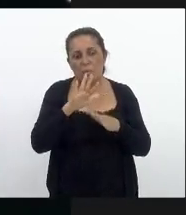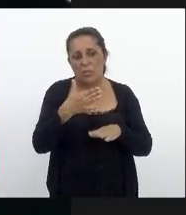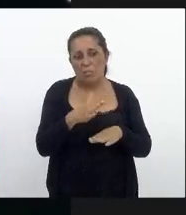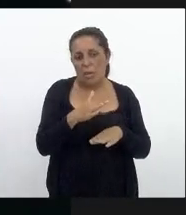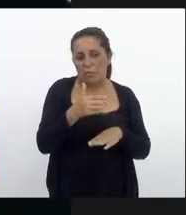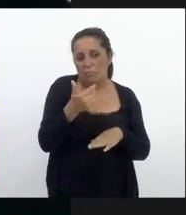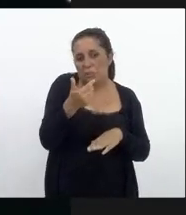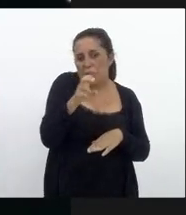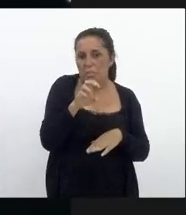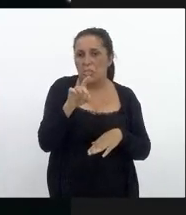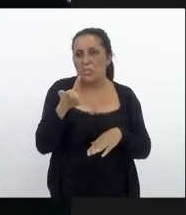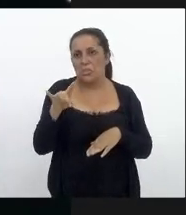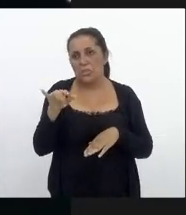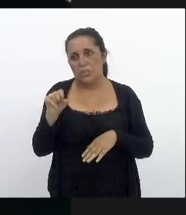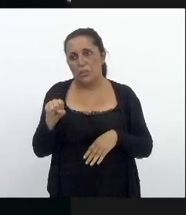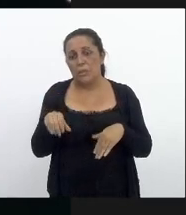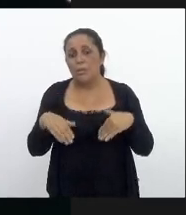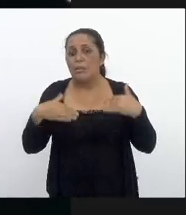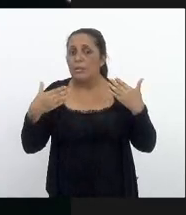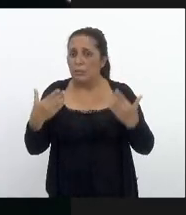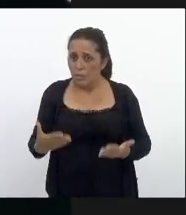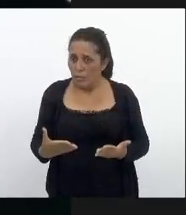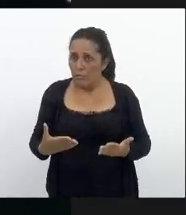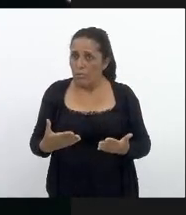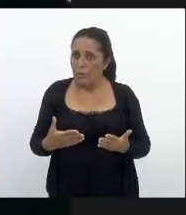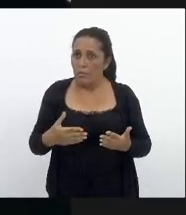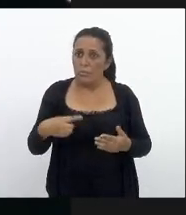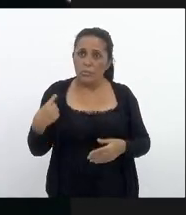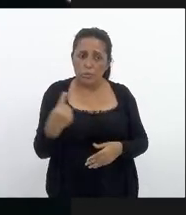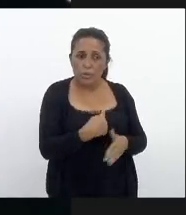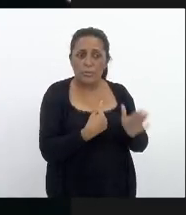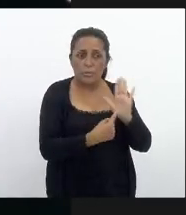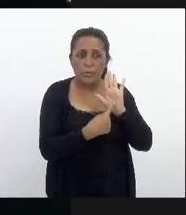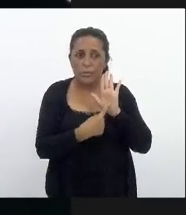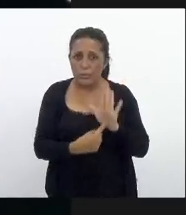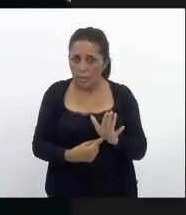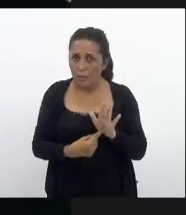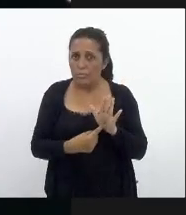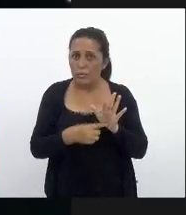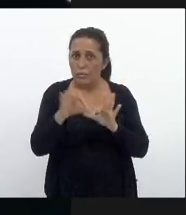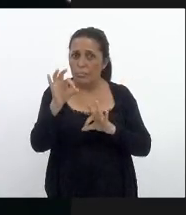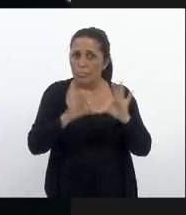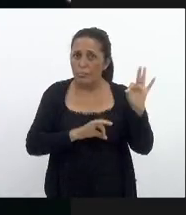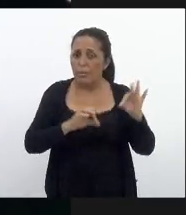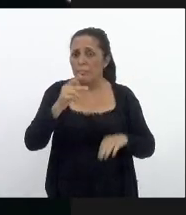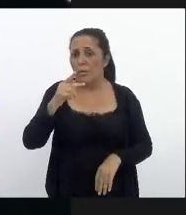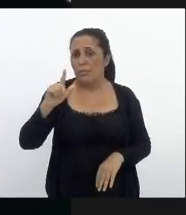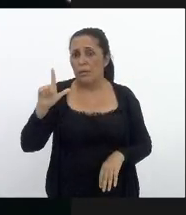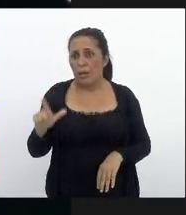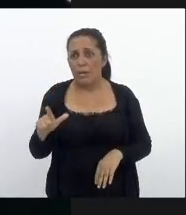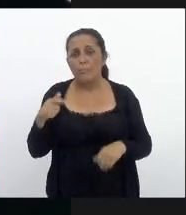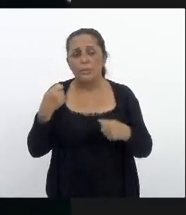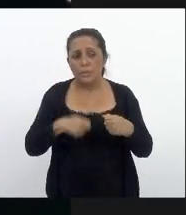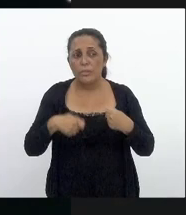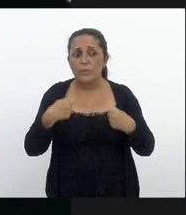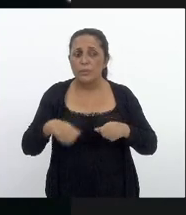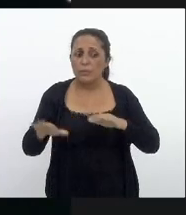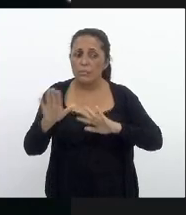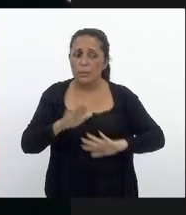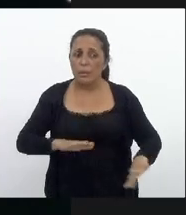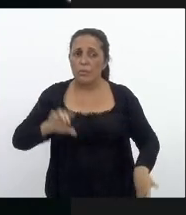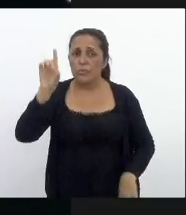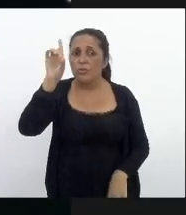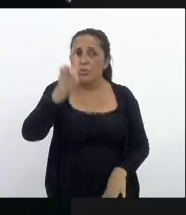então dessa forma a gente está mostrando através desse projeto de lei que devemos resguardar direitos